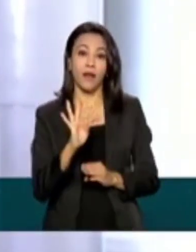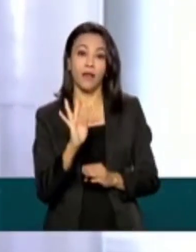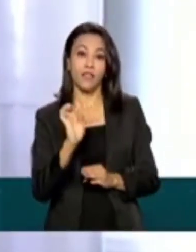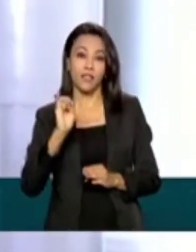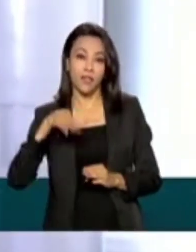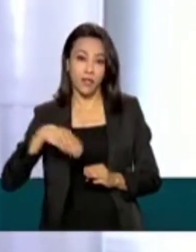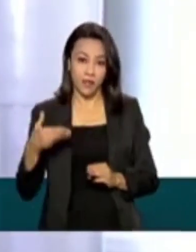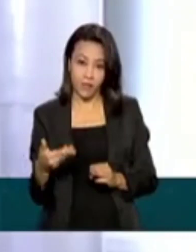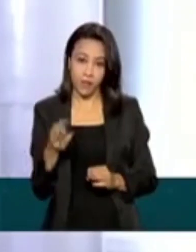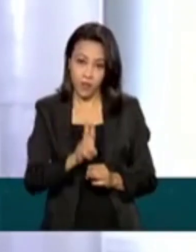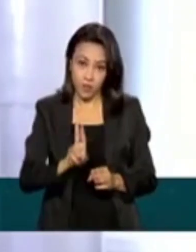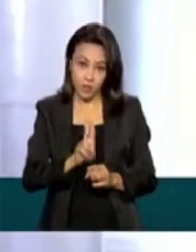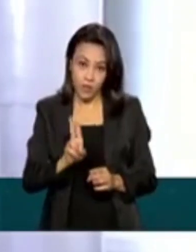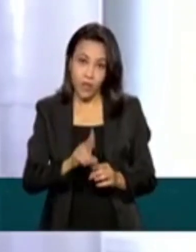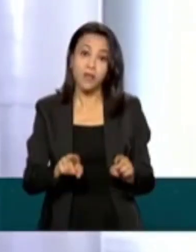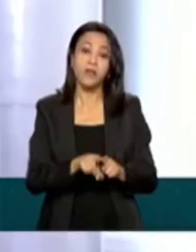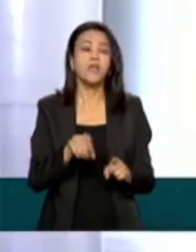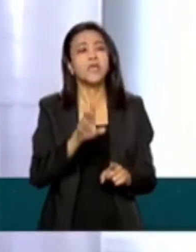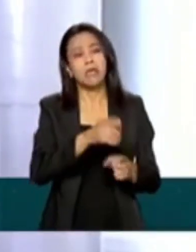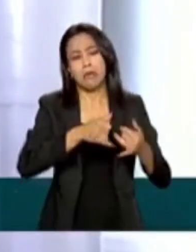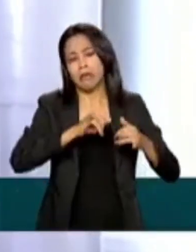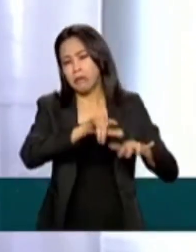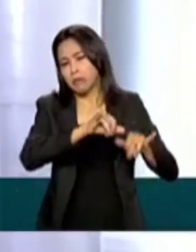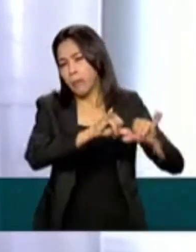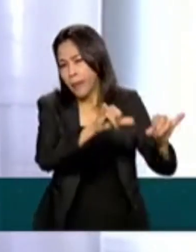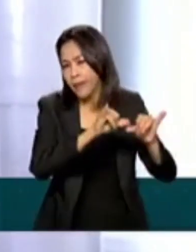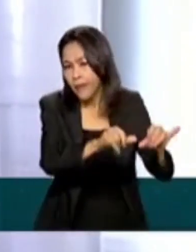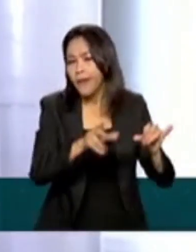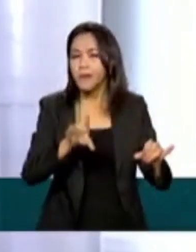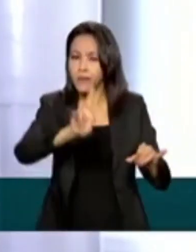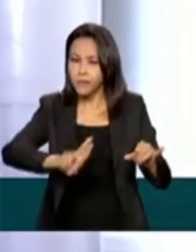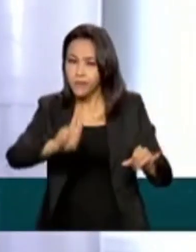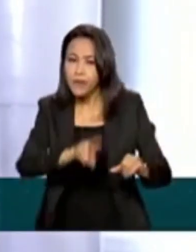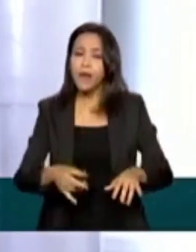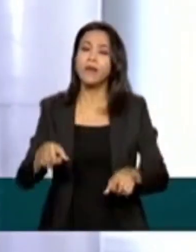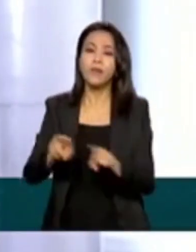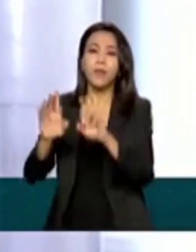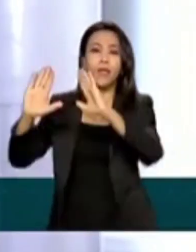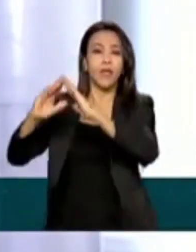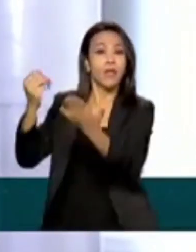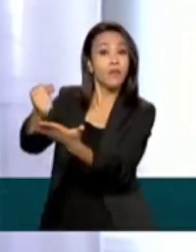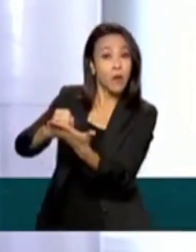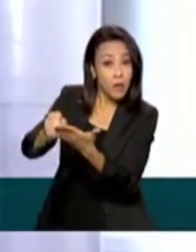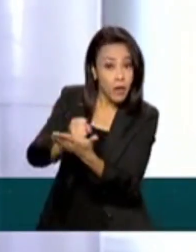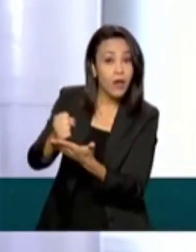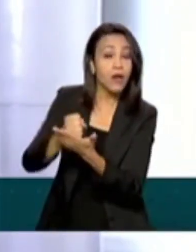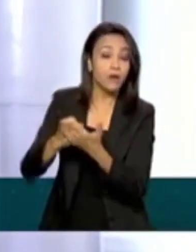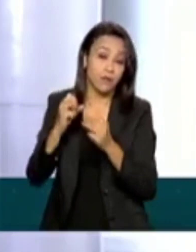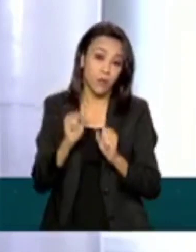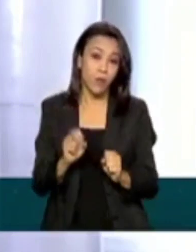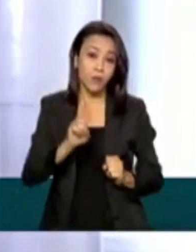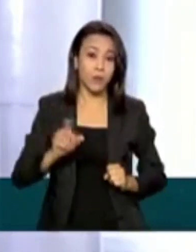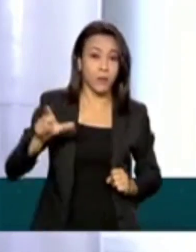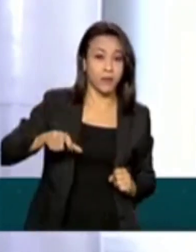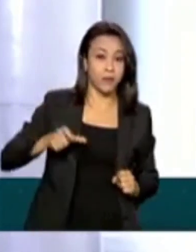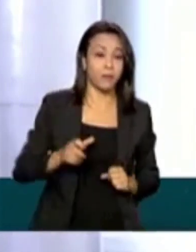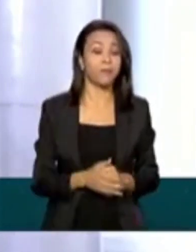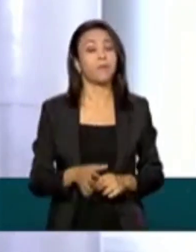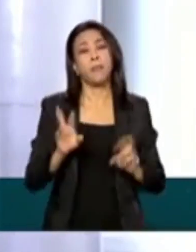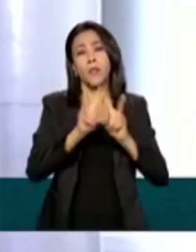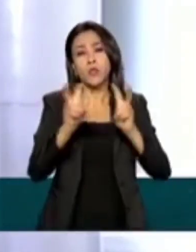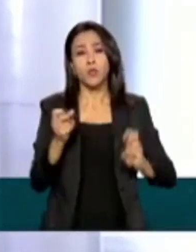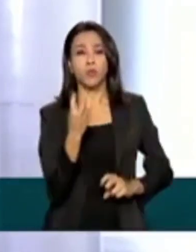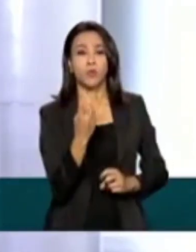de cartão para pagamento em estabelecimentos comerciais, como supermercados e farmácias, por exemplo. Em caso de dúvida sobre os auxílios, o